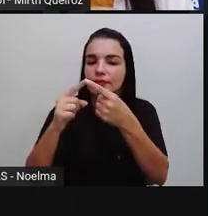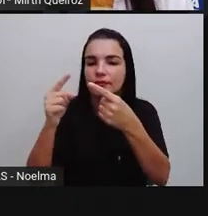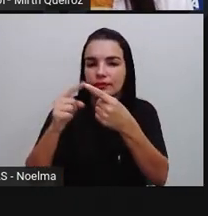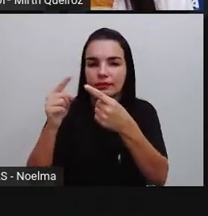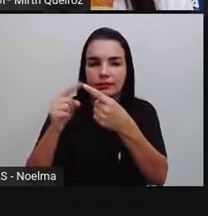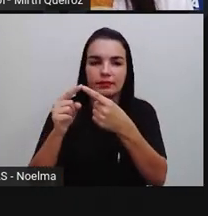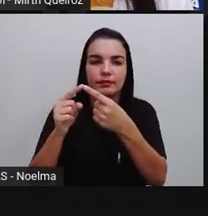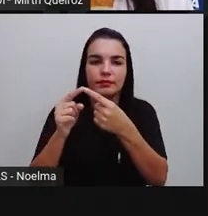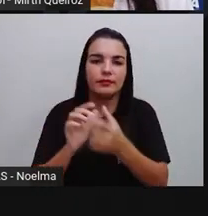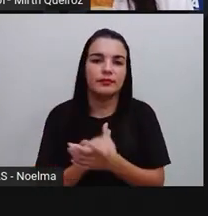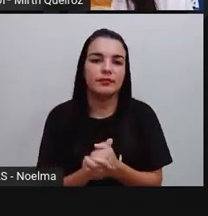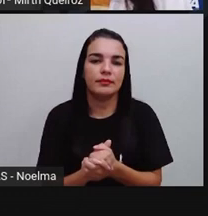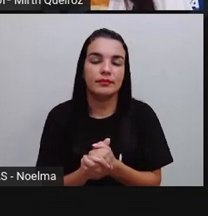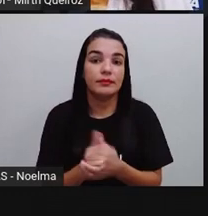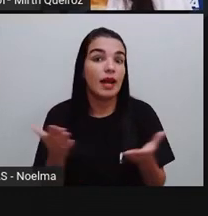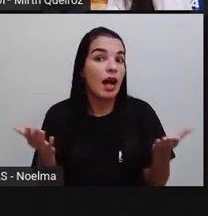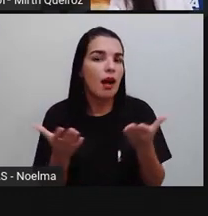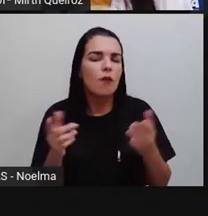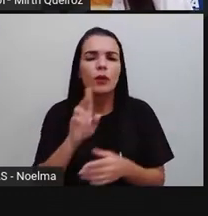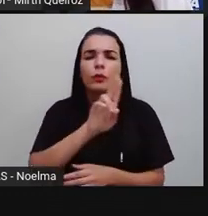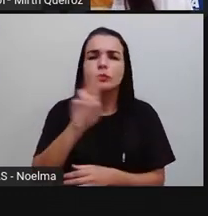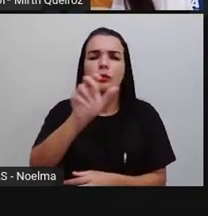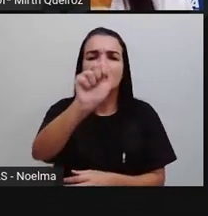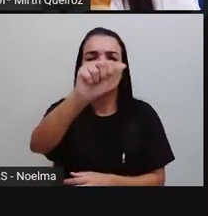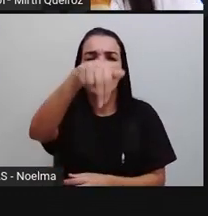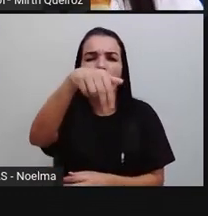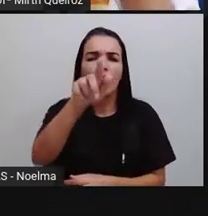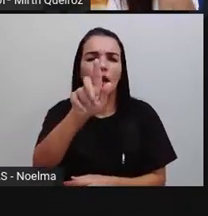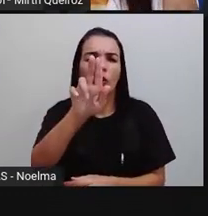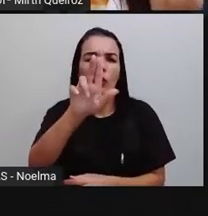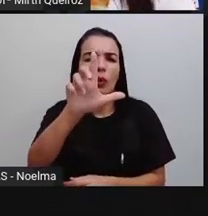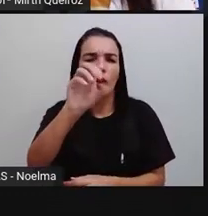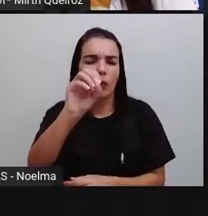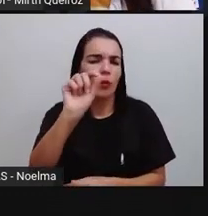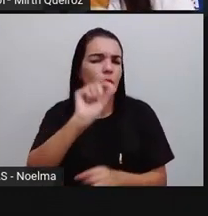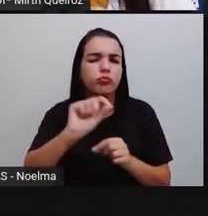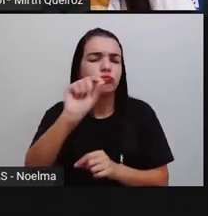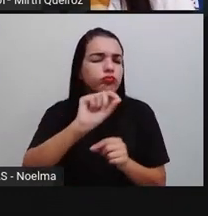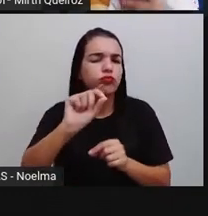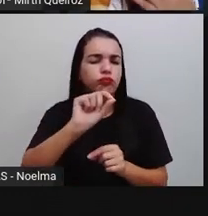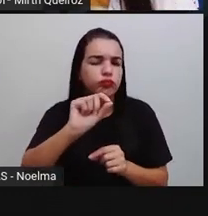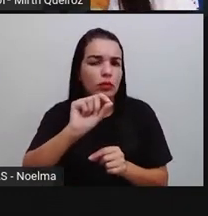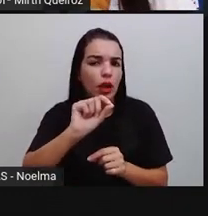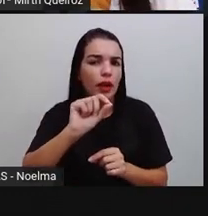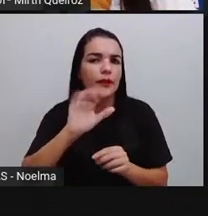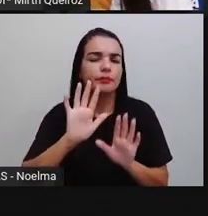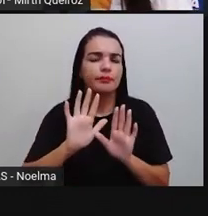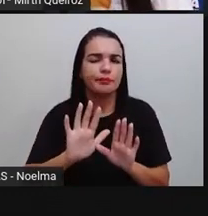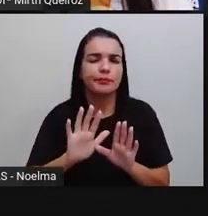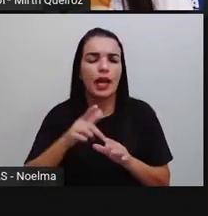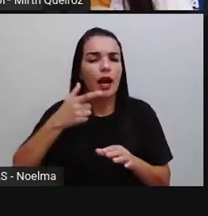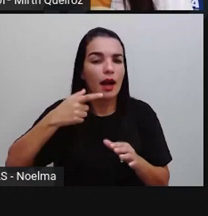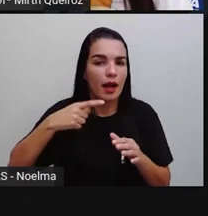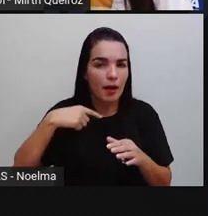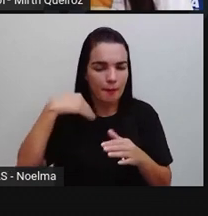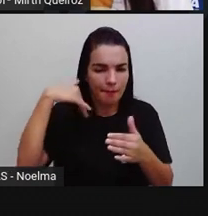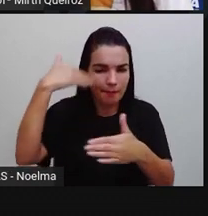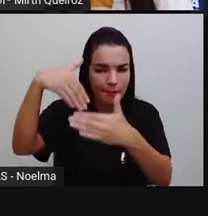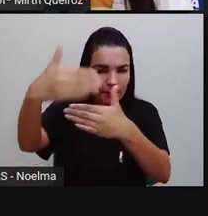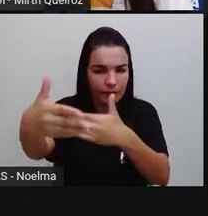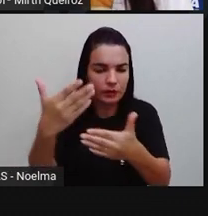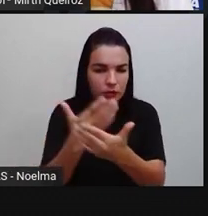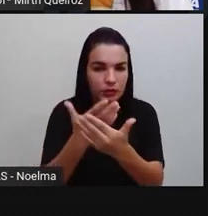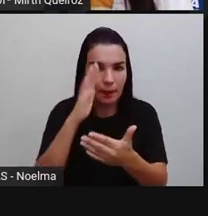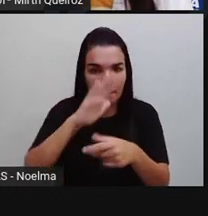o vértice. E o ângulo, que vocês vão aprofundar isso lá mais para frente, né? O ângulo